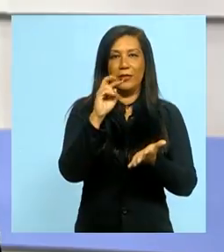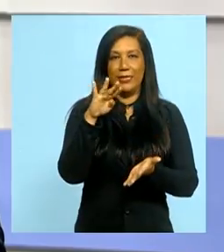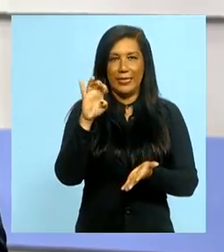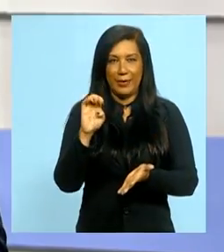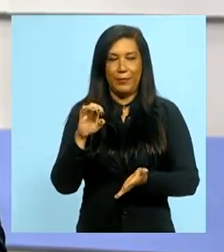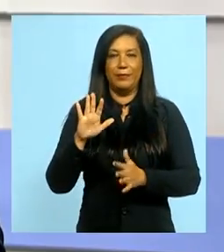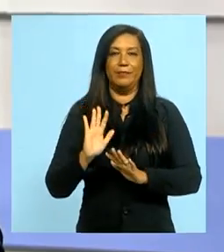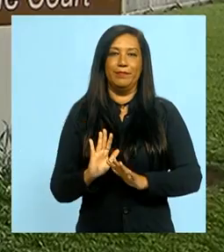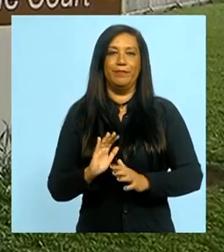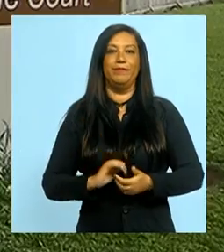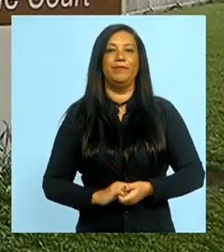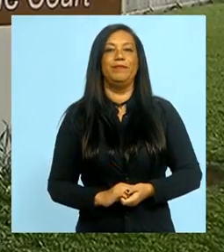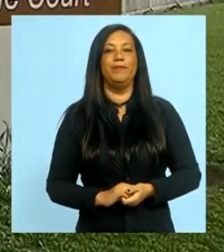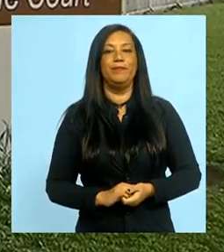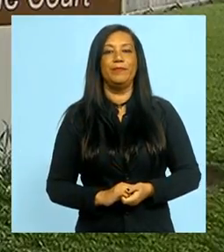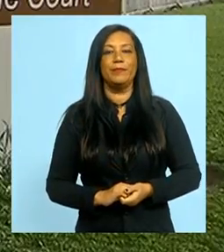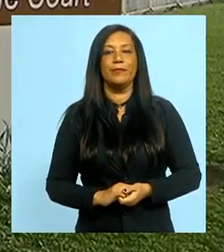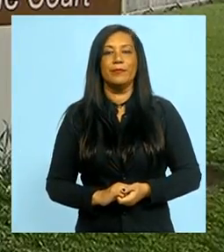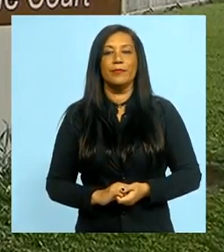criminosa.